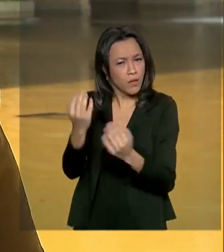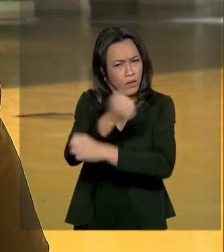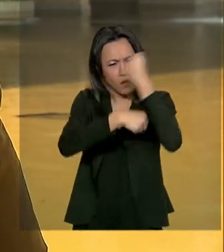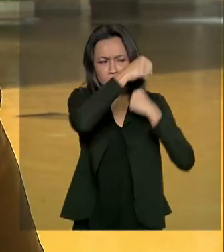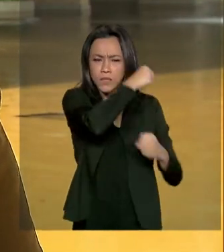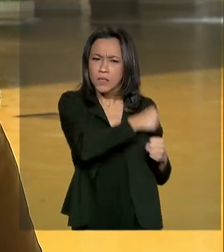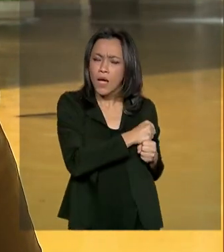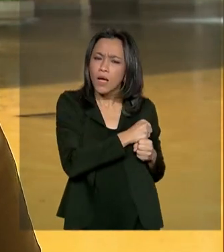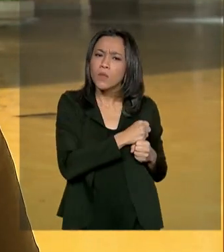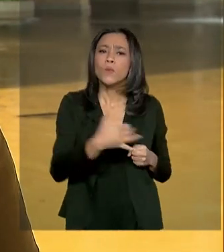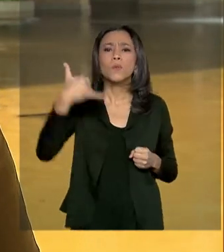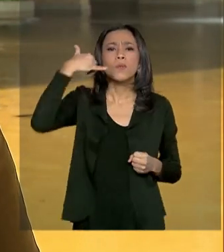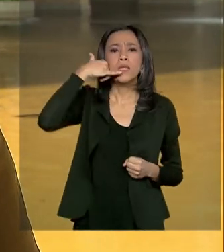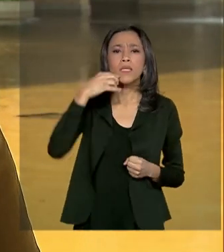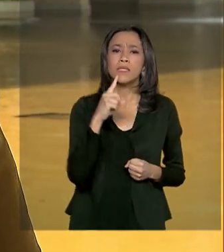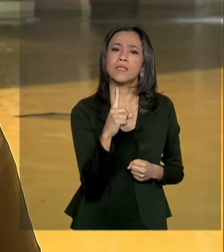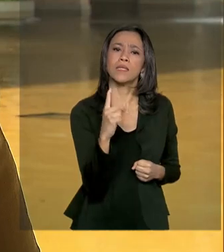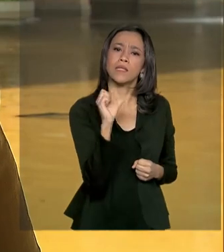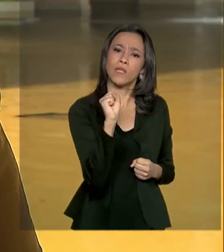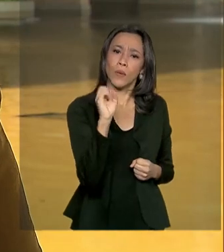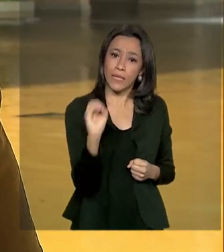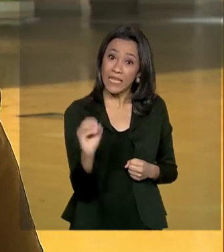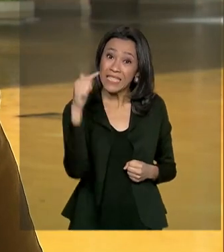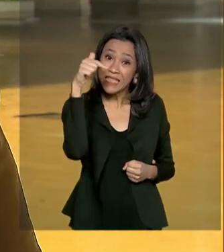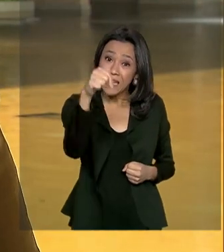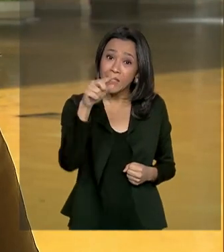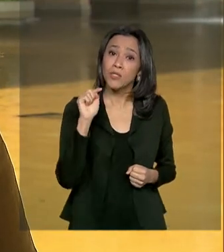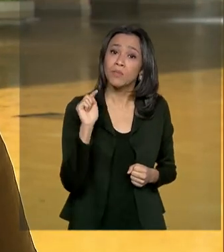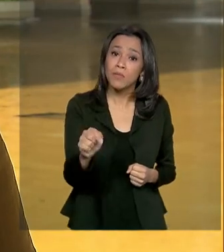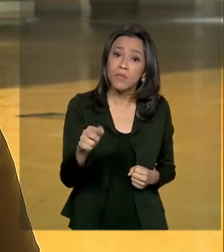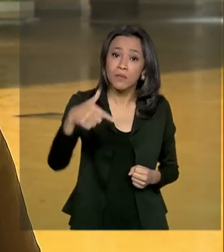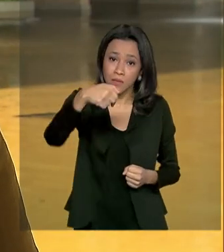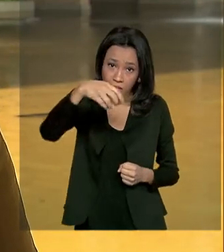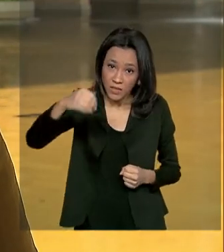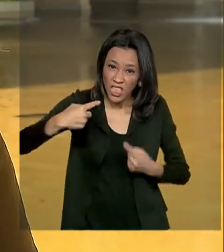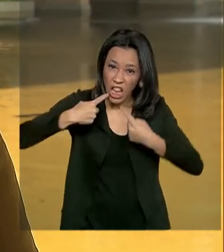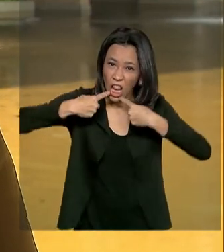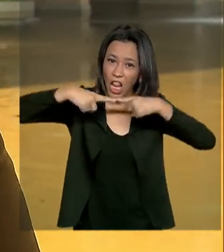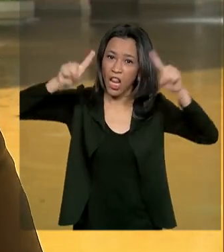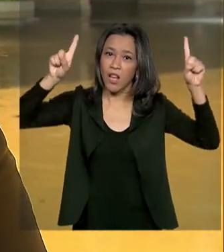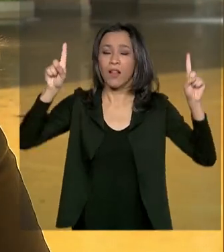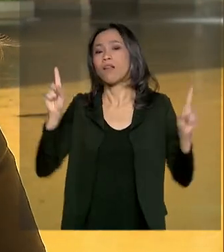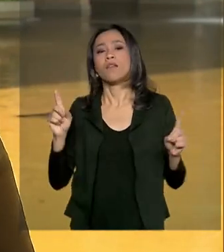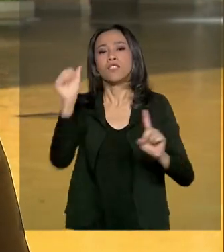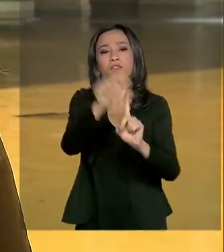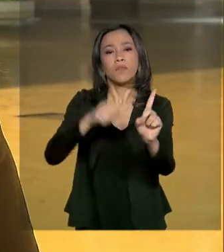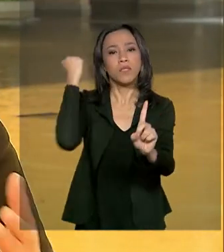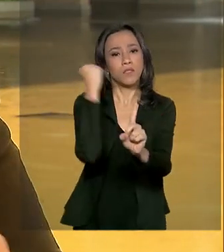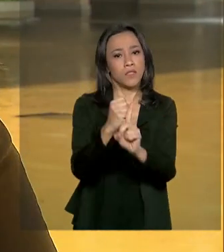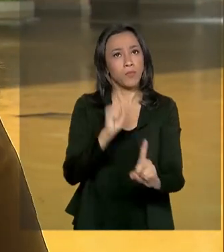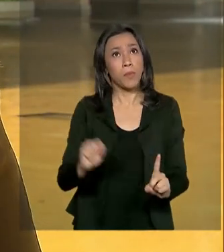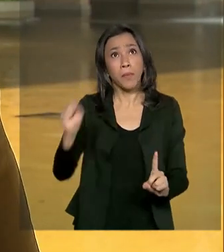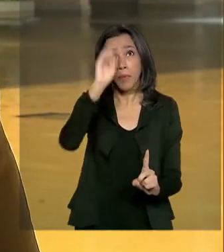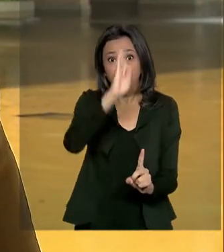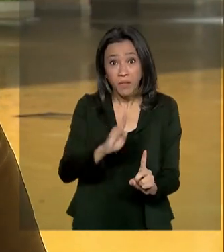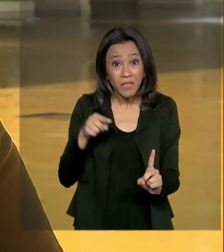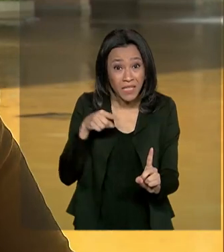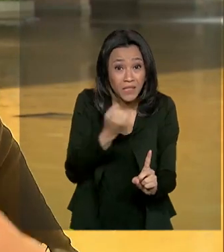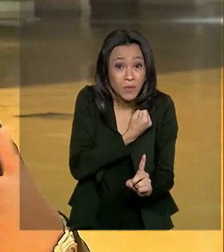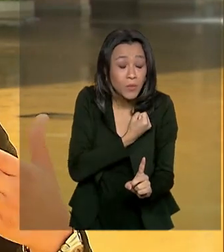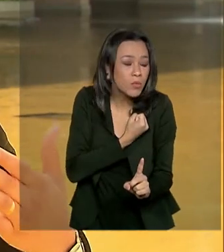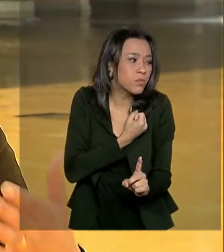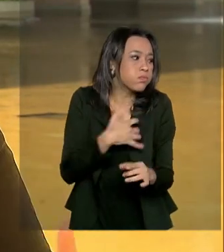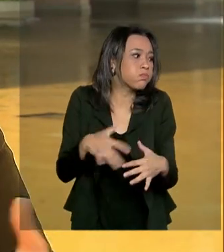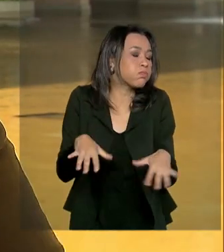passado, o Ligue 180 registrou 7.700 denúncias de feminicídios em todo o país. E esse número pode ser